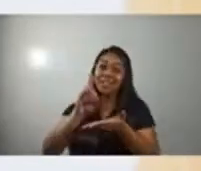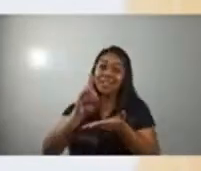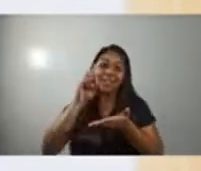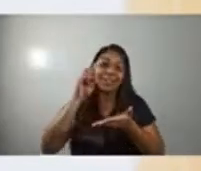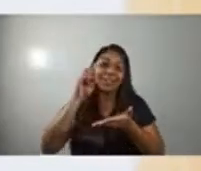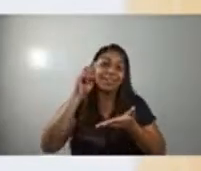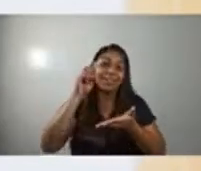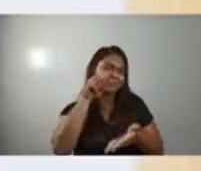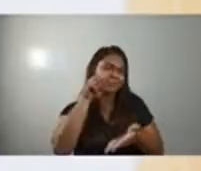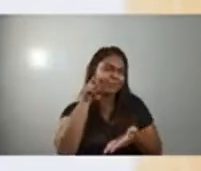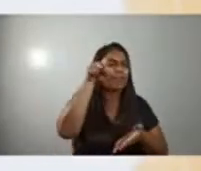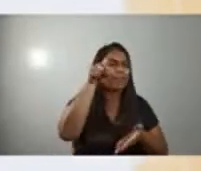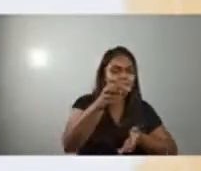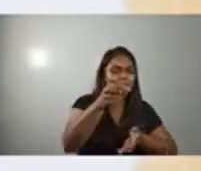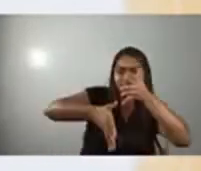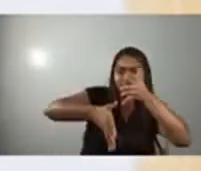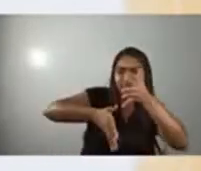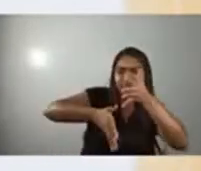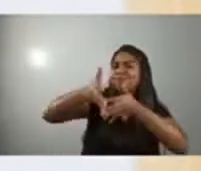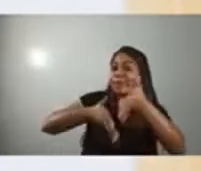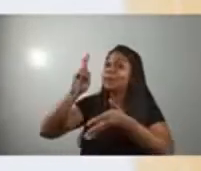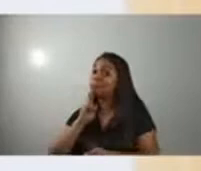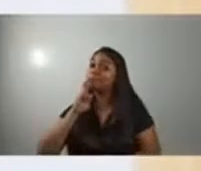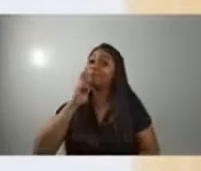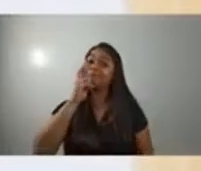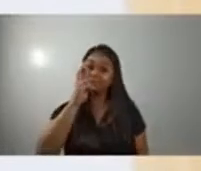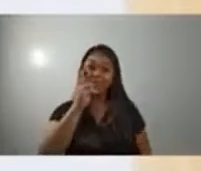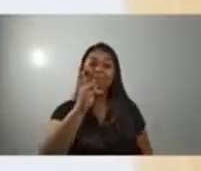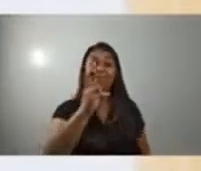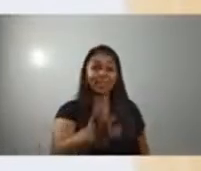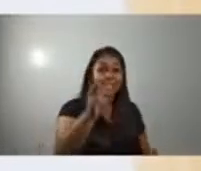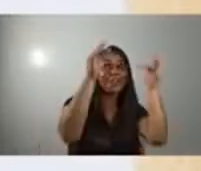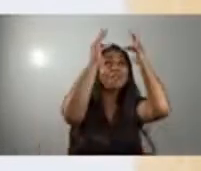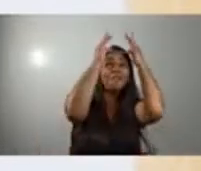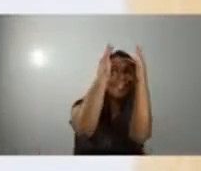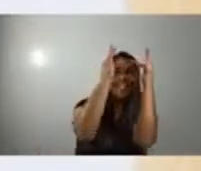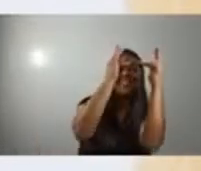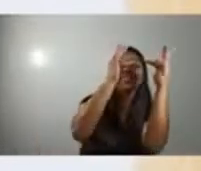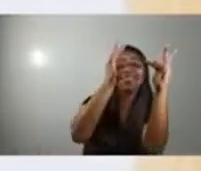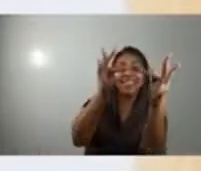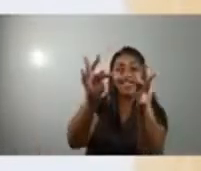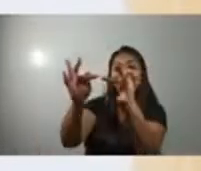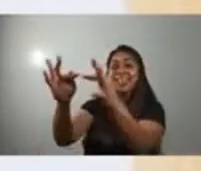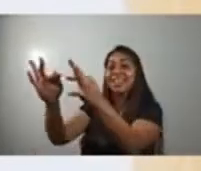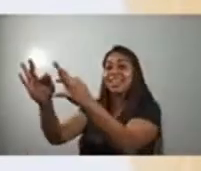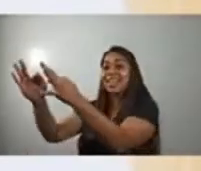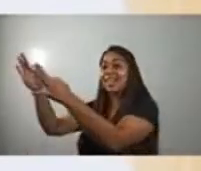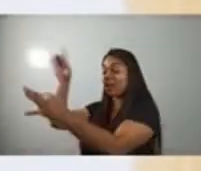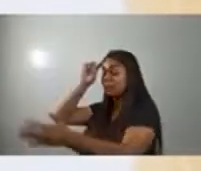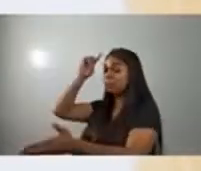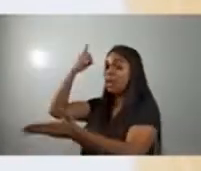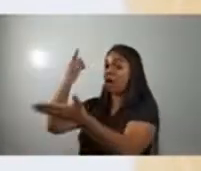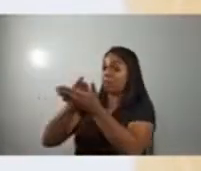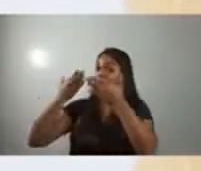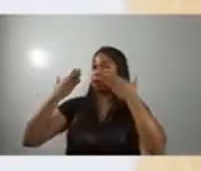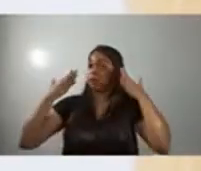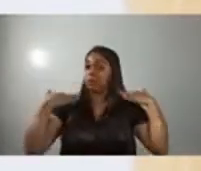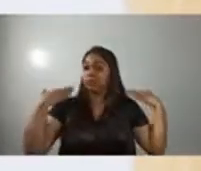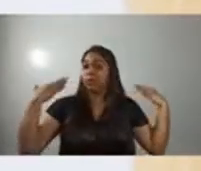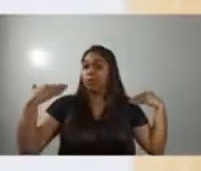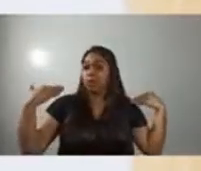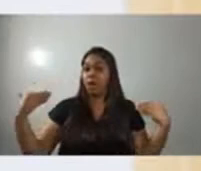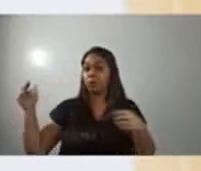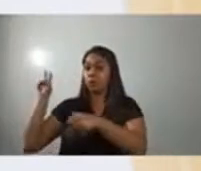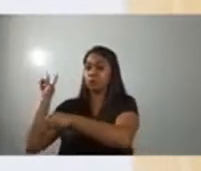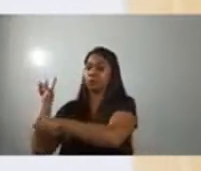te atende É fiel, manda anjos pra te